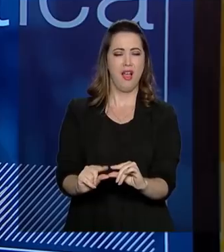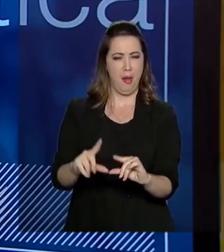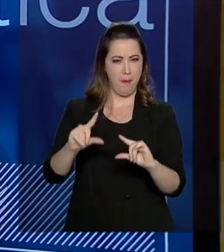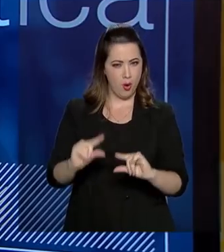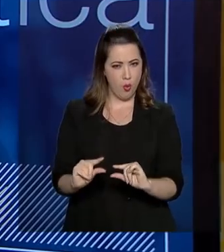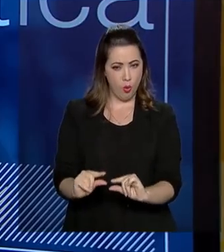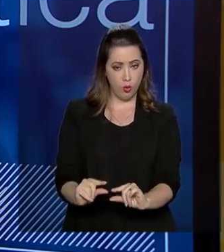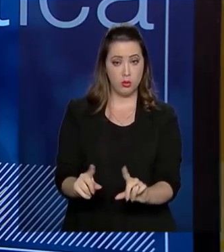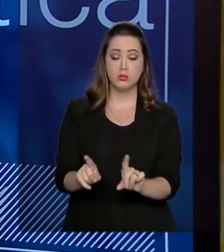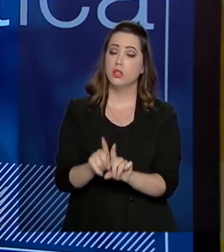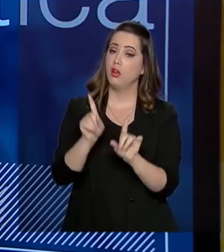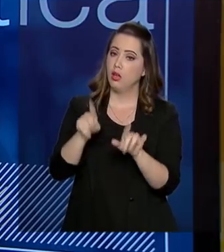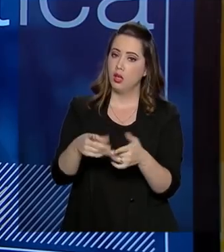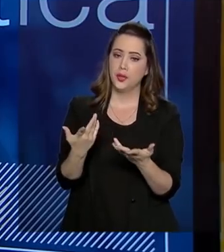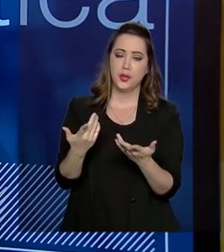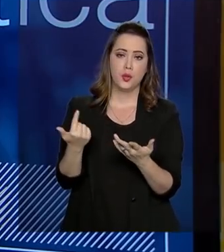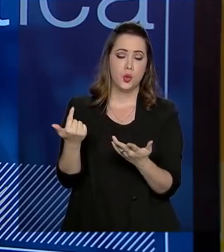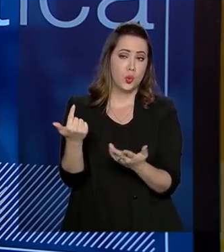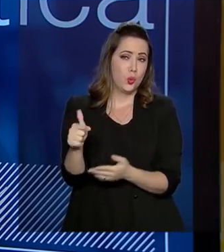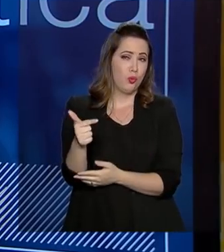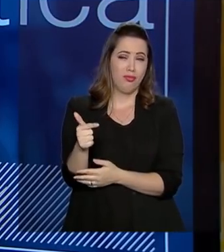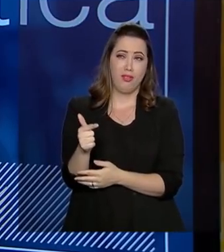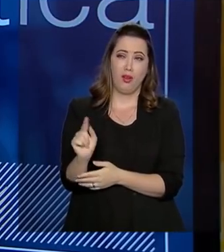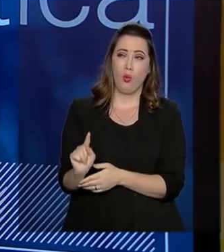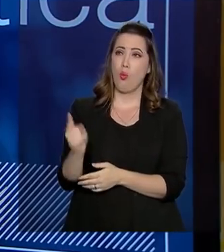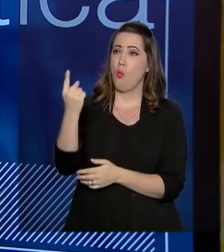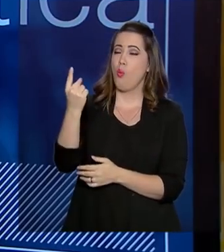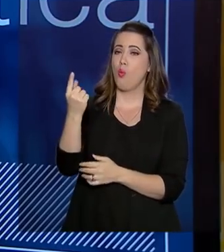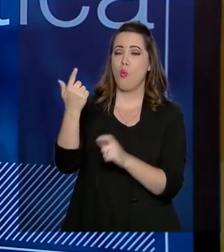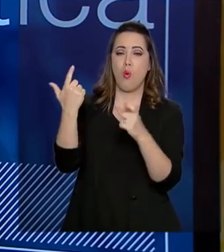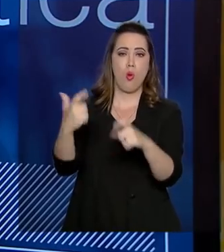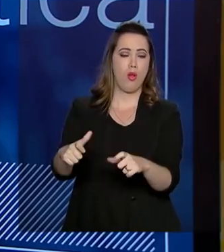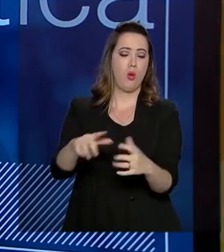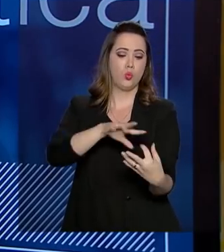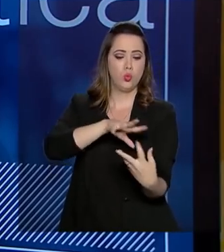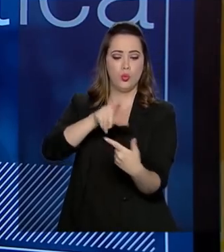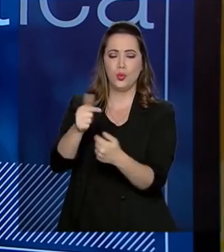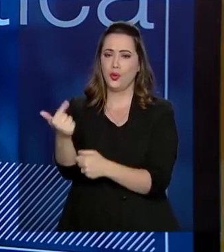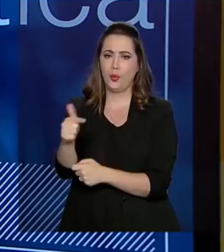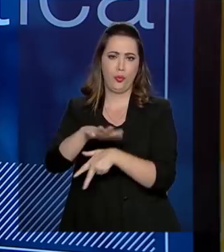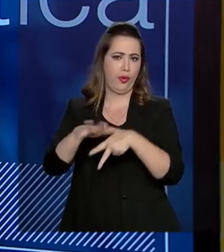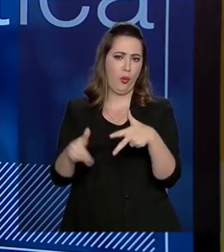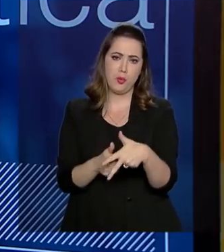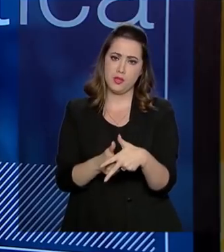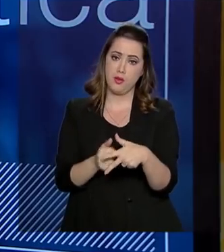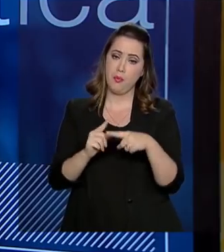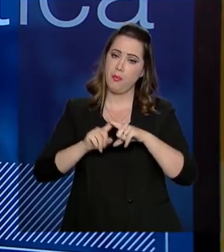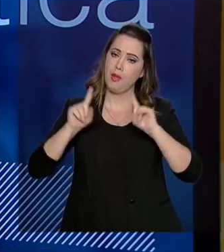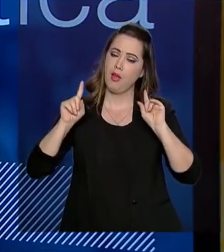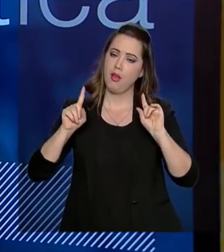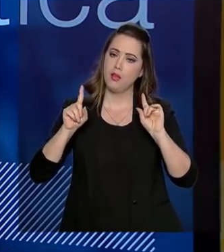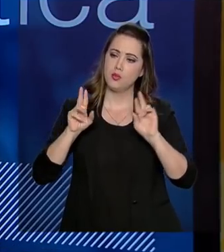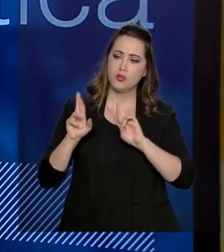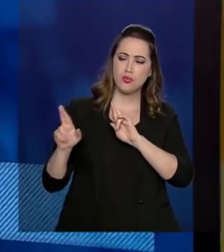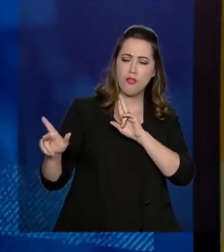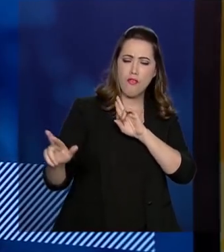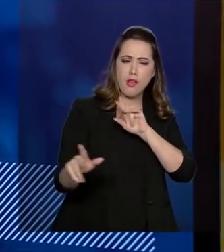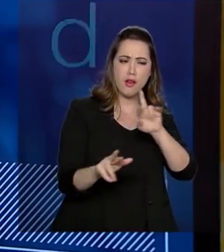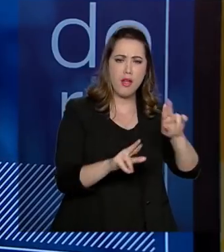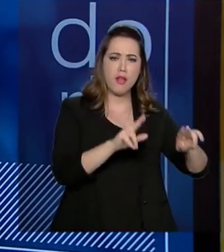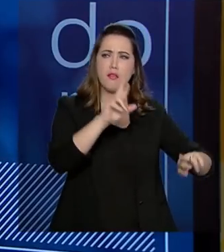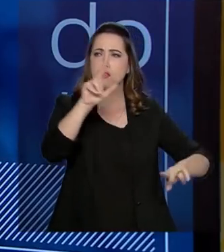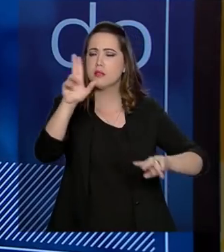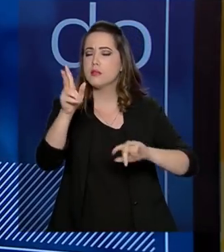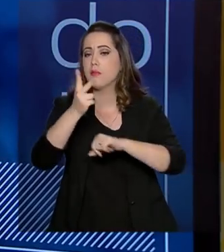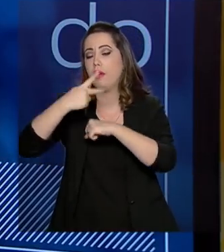aceitáveis, acho que não existe em nenhum lugar do mundo que não exista corrupção. Mas o que difere um país de